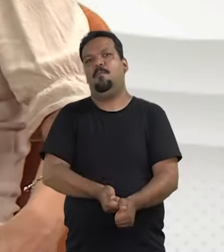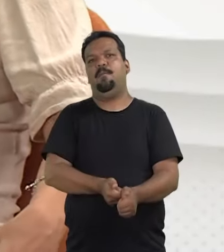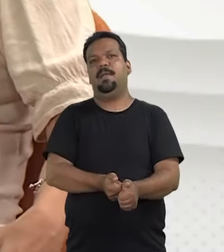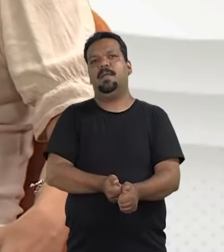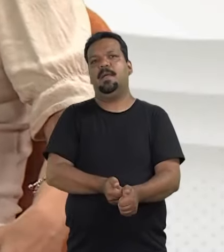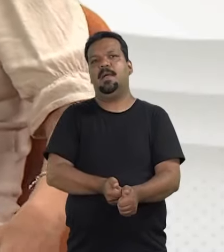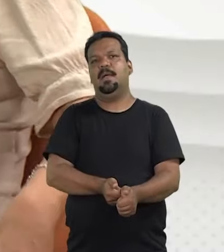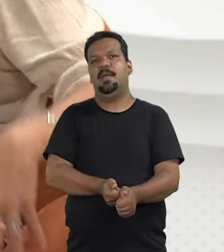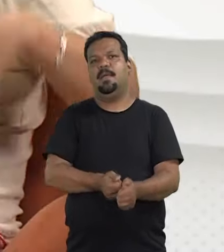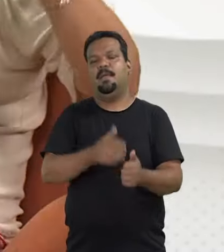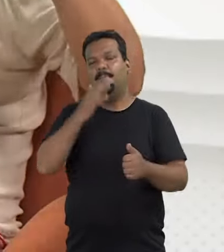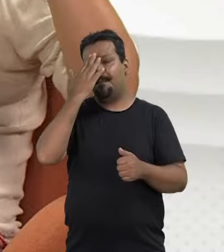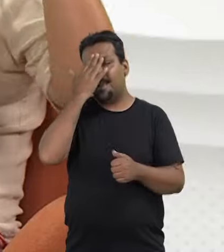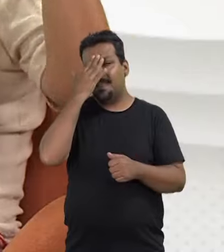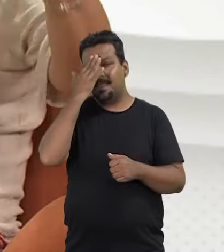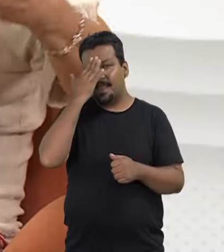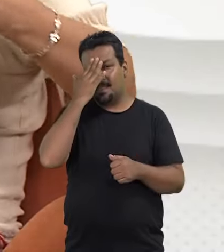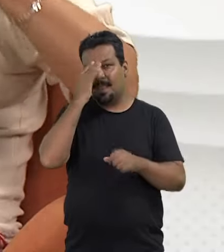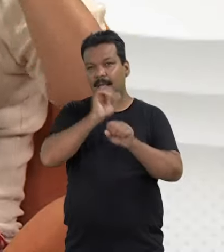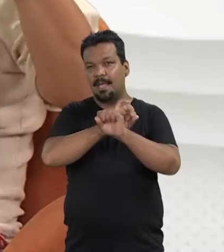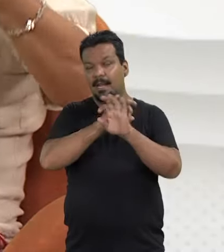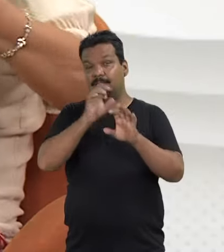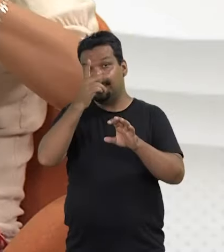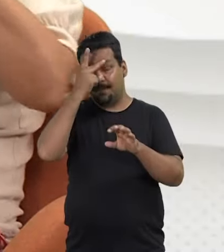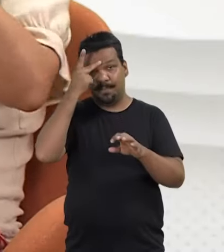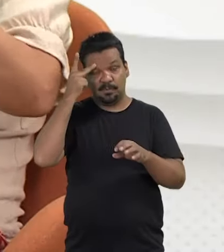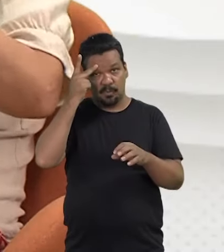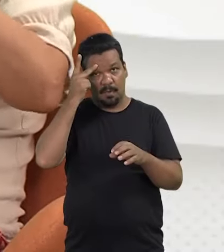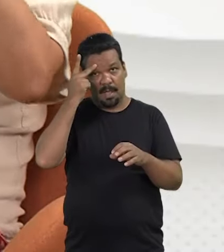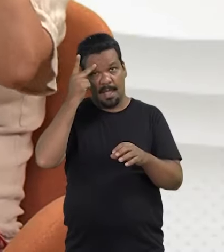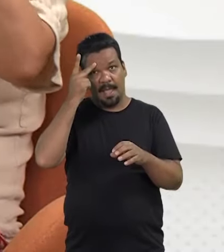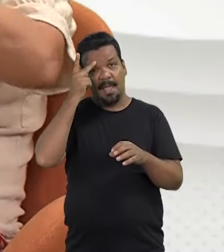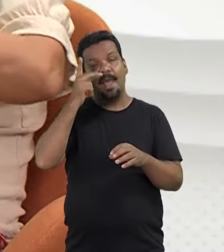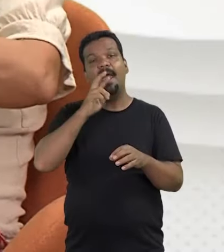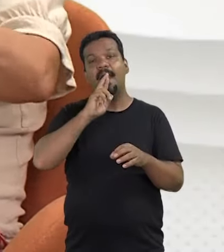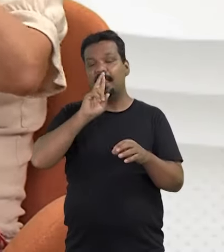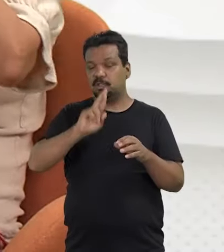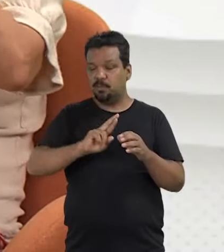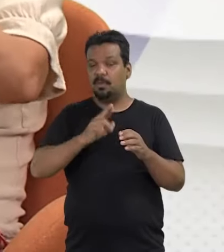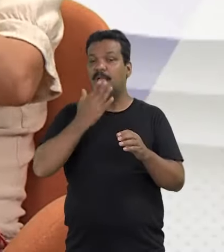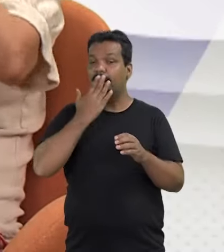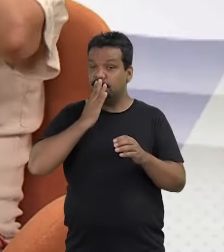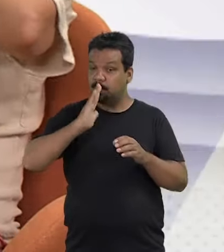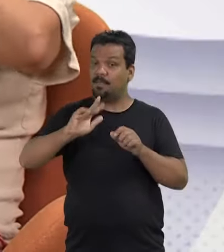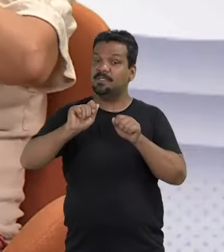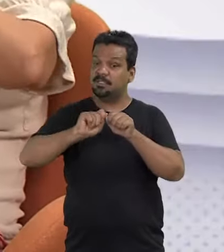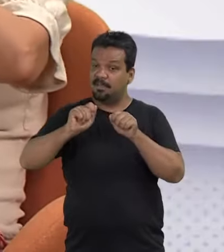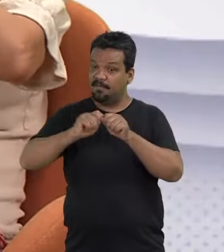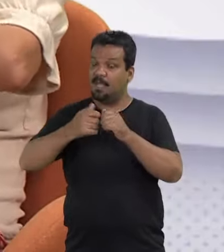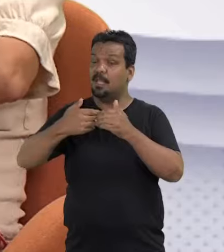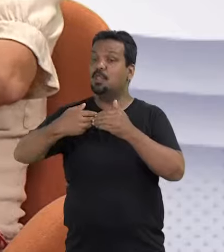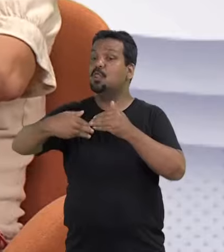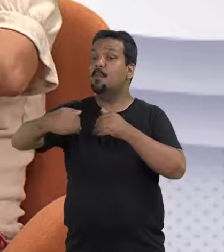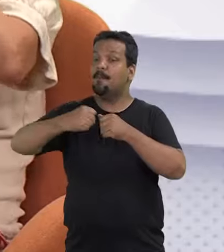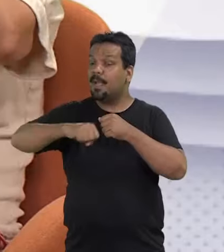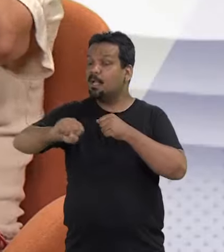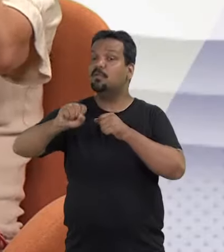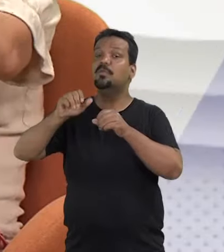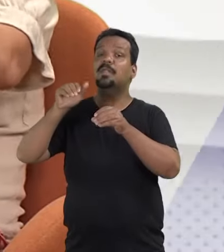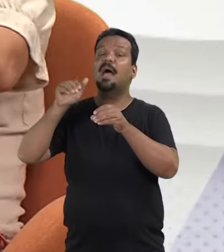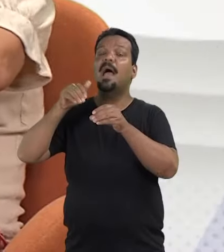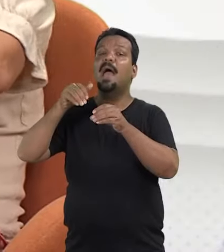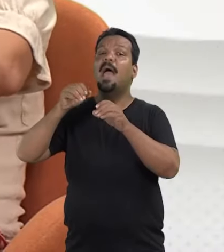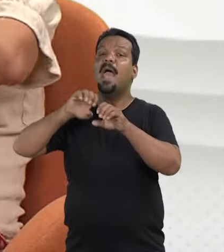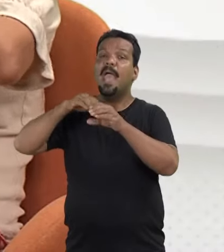mandato, a mandata, para entender se aquela pessoa continua cumprindo ali as promessas que te fizeram votar nela